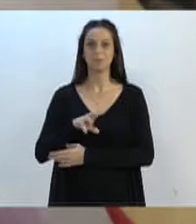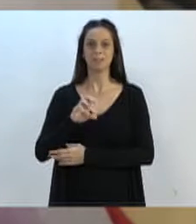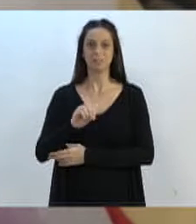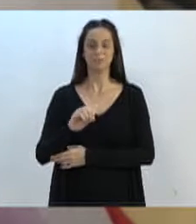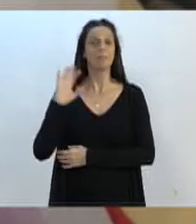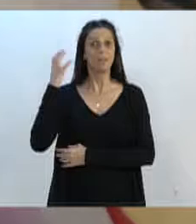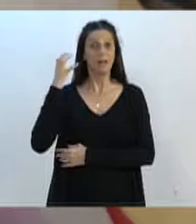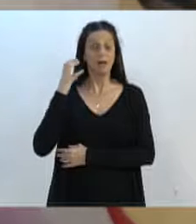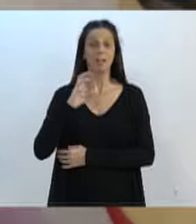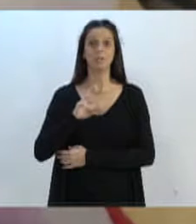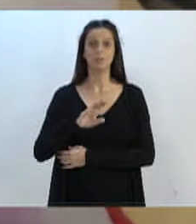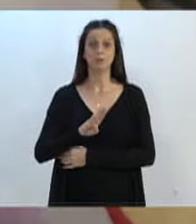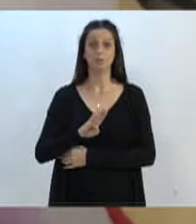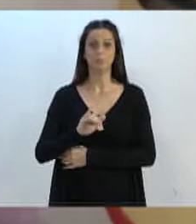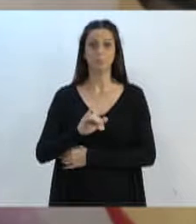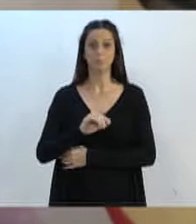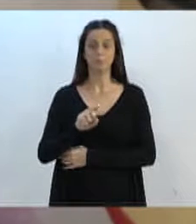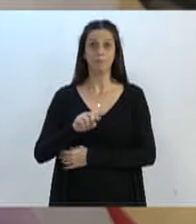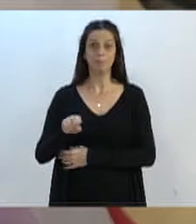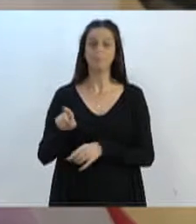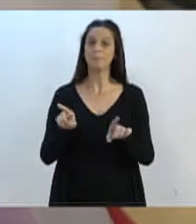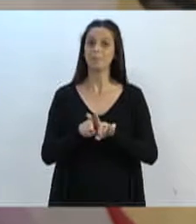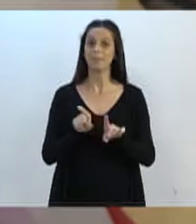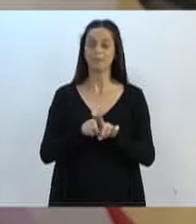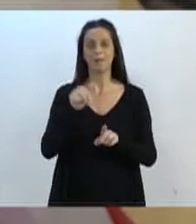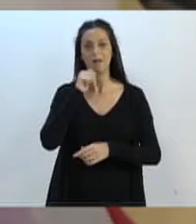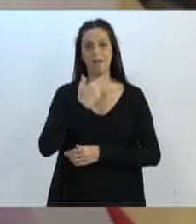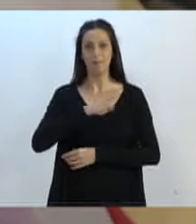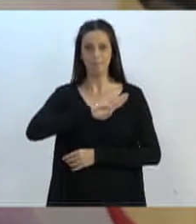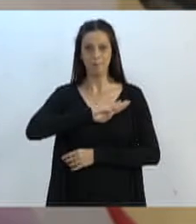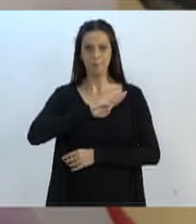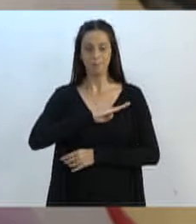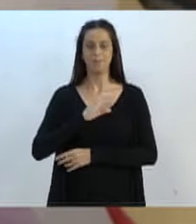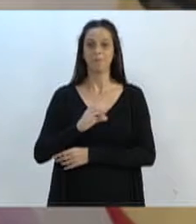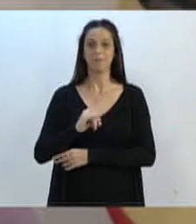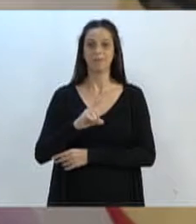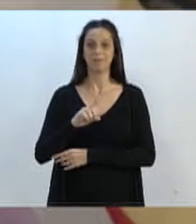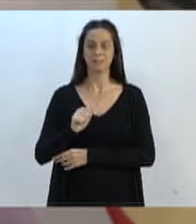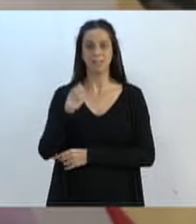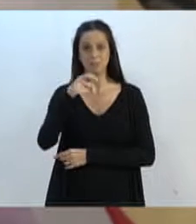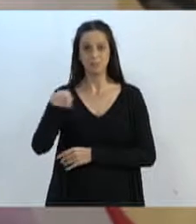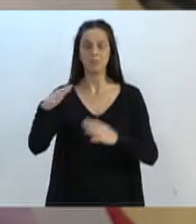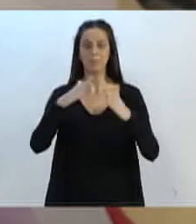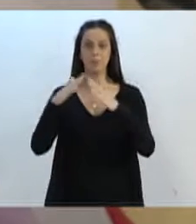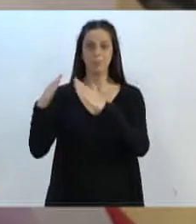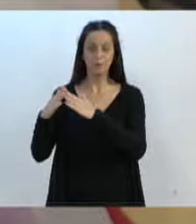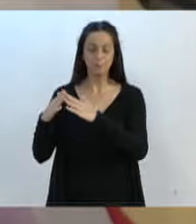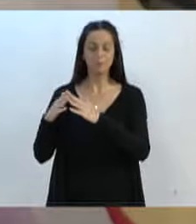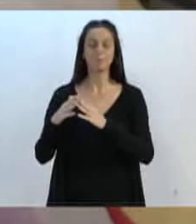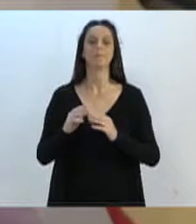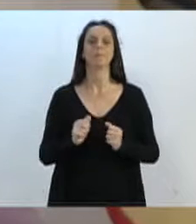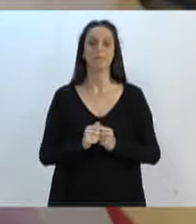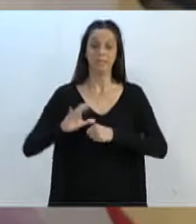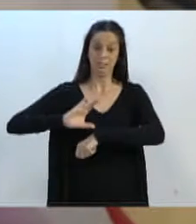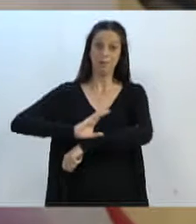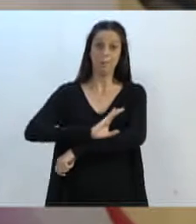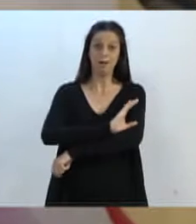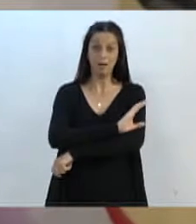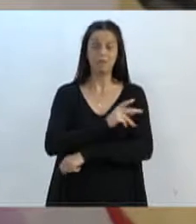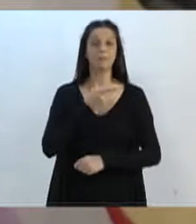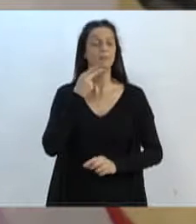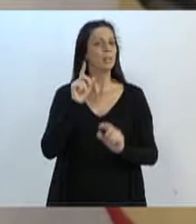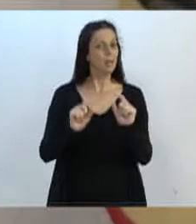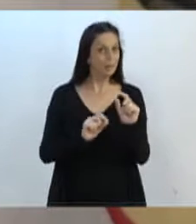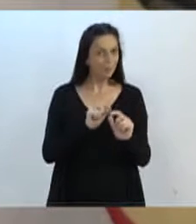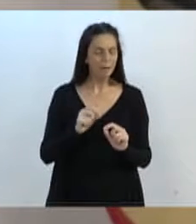Bis, e minha colega Cida, da Associação de Moradores, lá da Itopava, e dizer que é